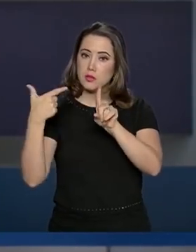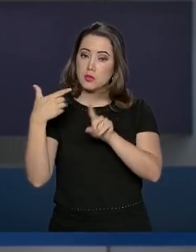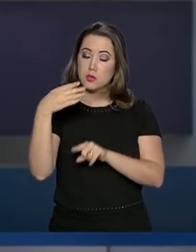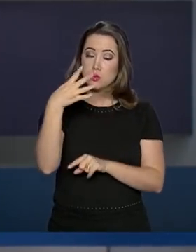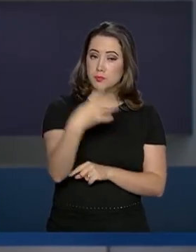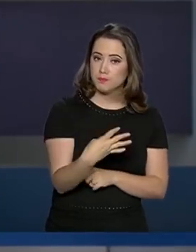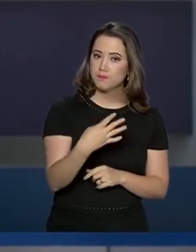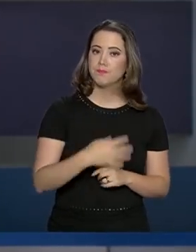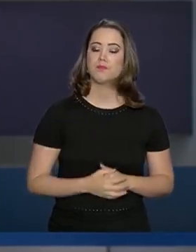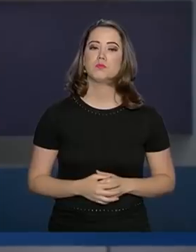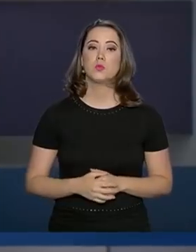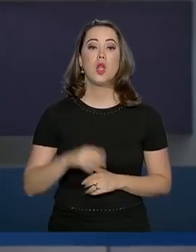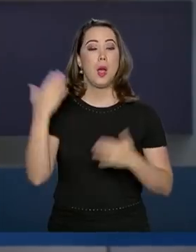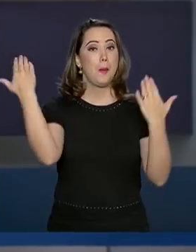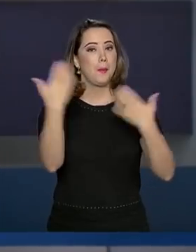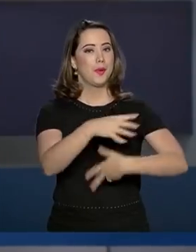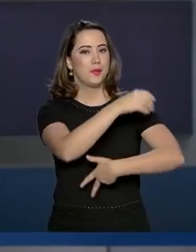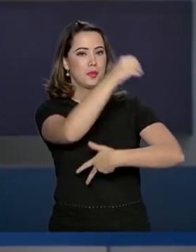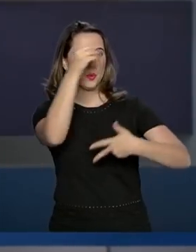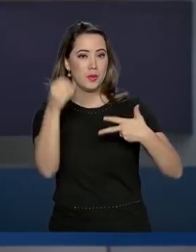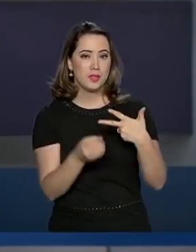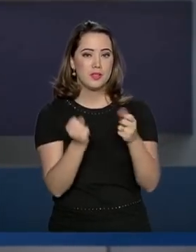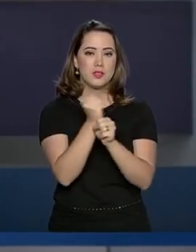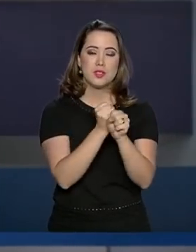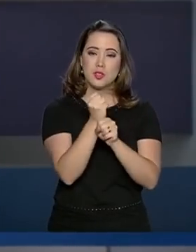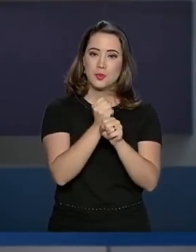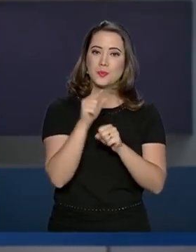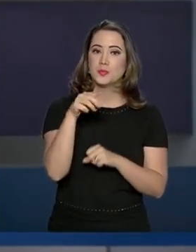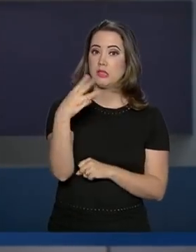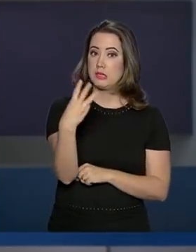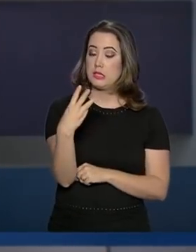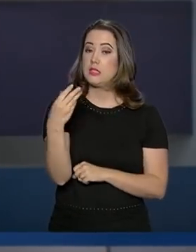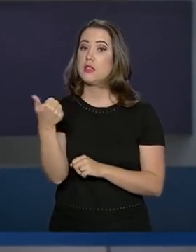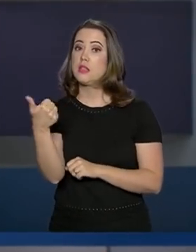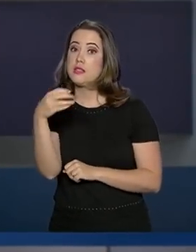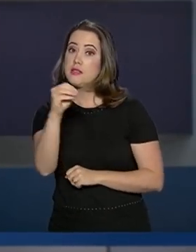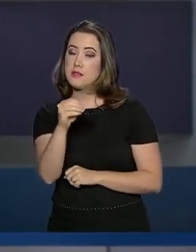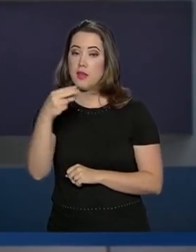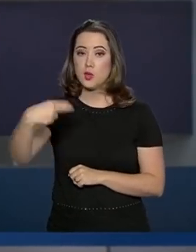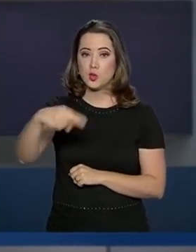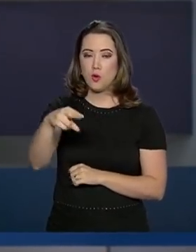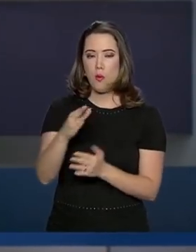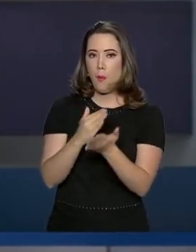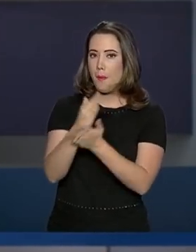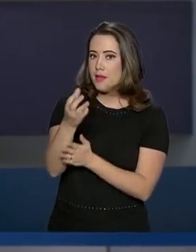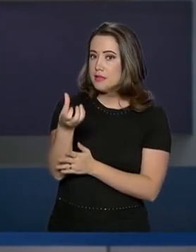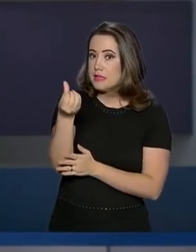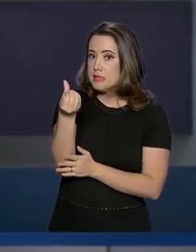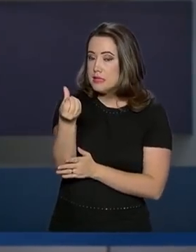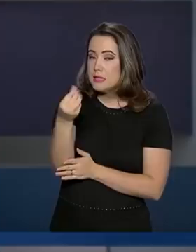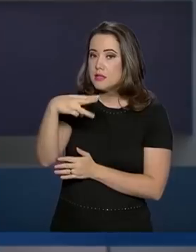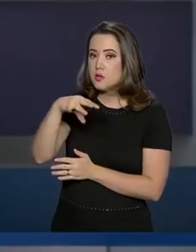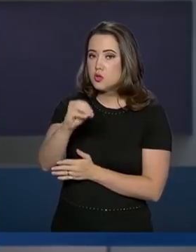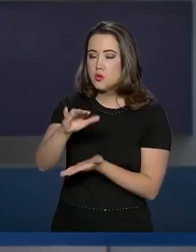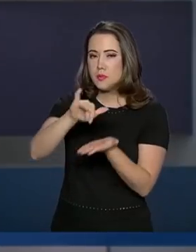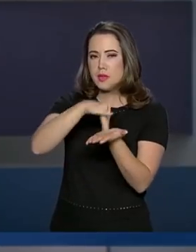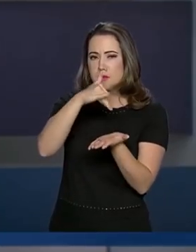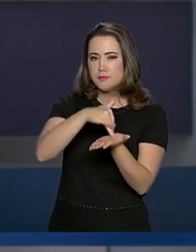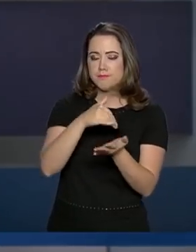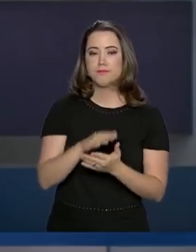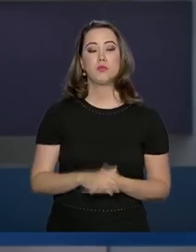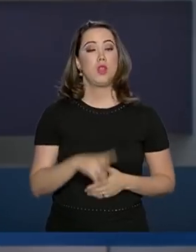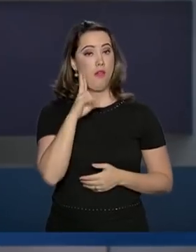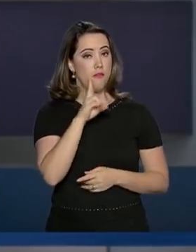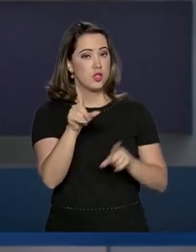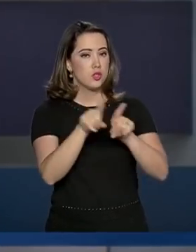Provas do Enem este ano serão nos dias 3 e 10 de novembro. Inscrições começam em 6 de maio. E veja também prefeitos